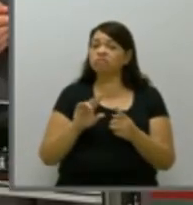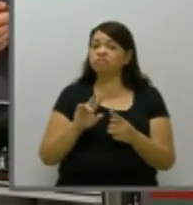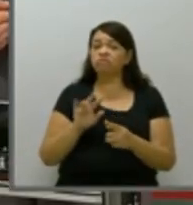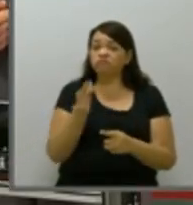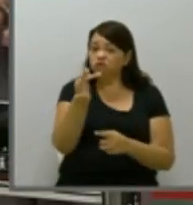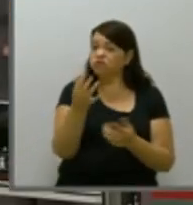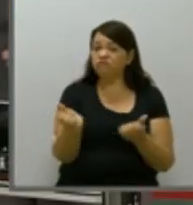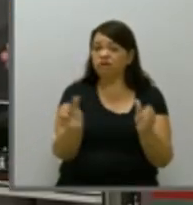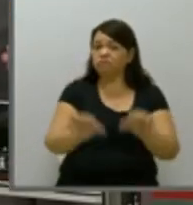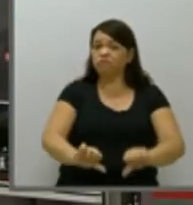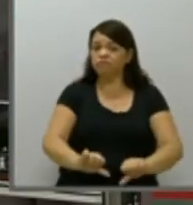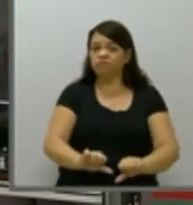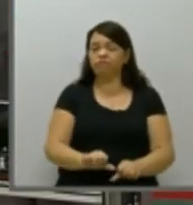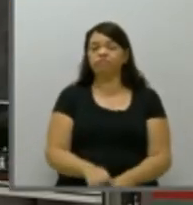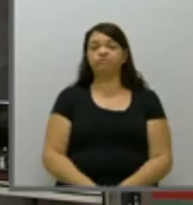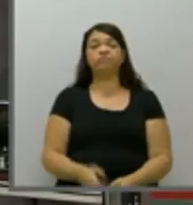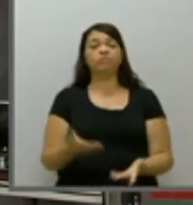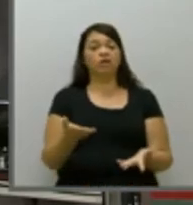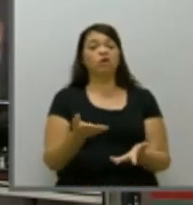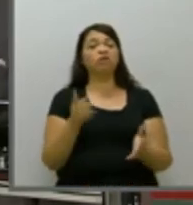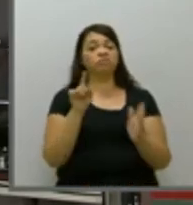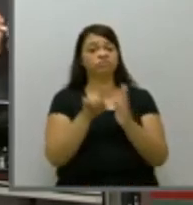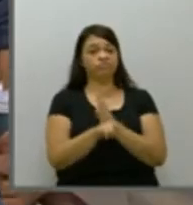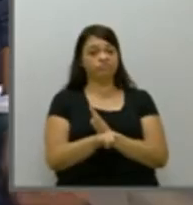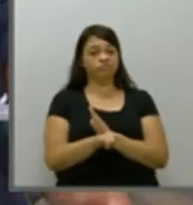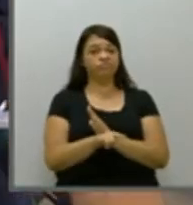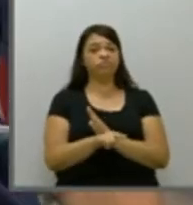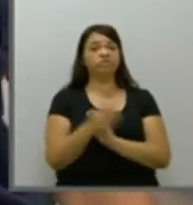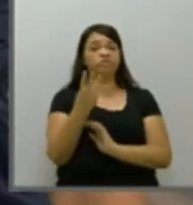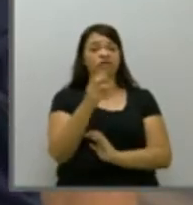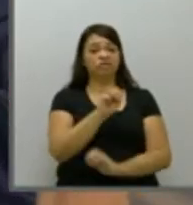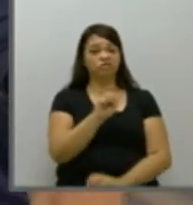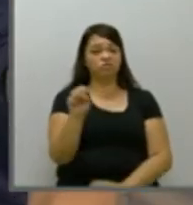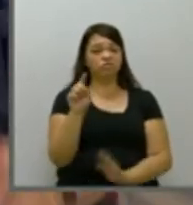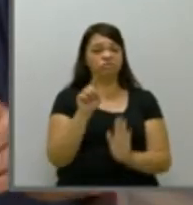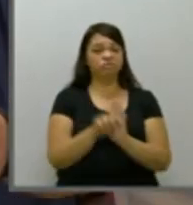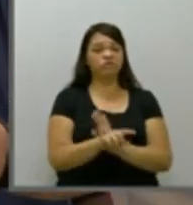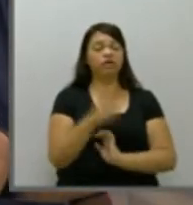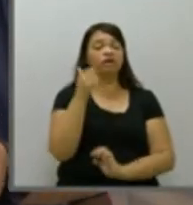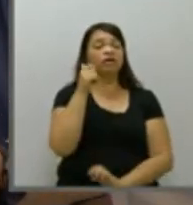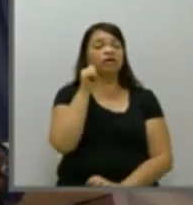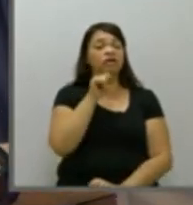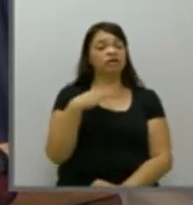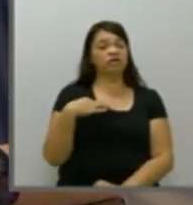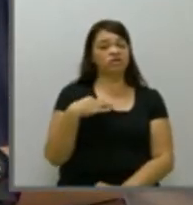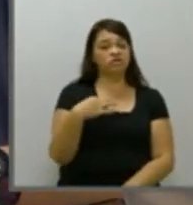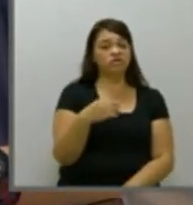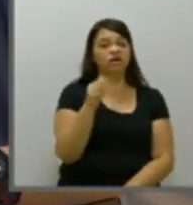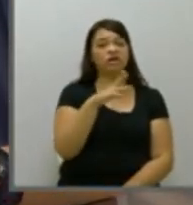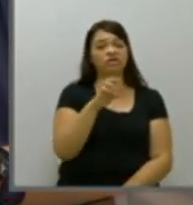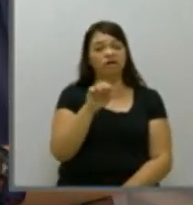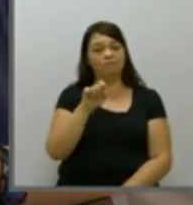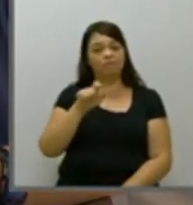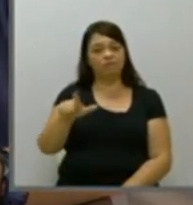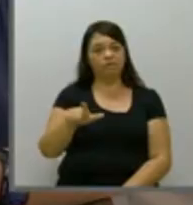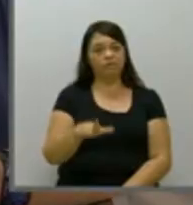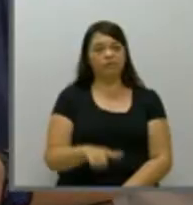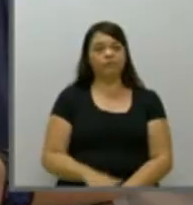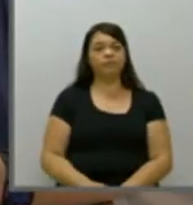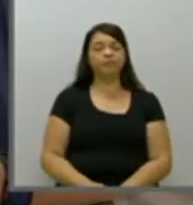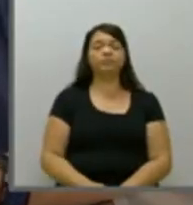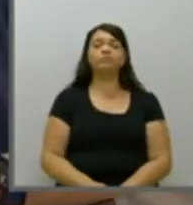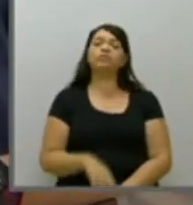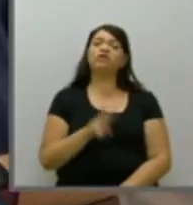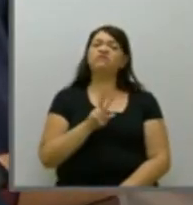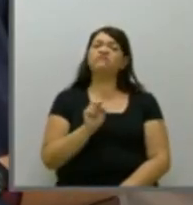O candidato, senhor tem 30 segundos para perguntar à candidata Anabel. Certo. Anabel, o Walter